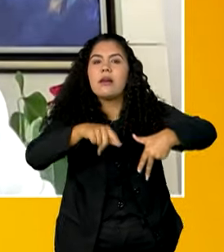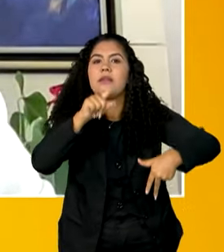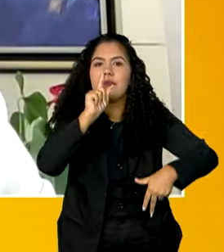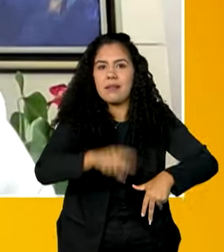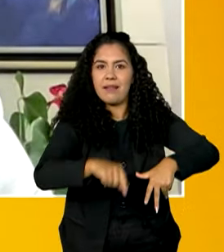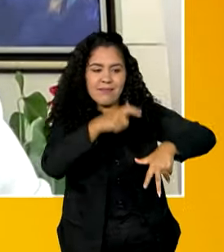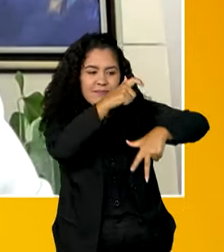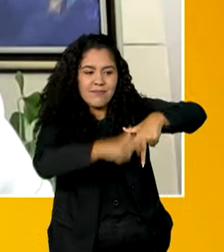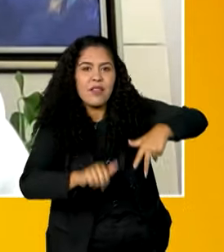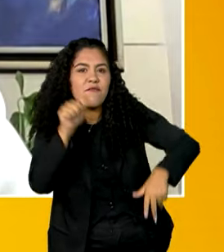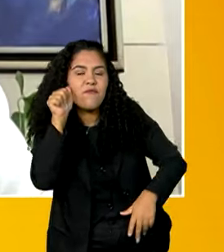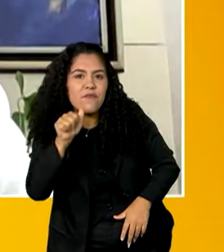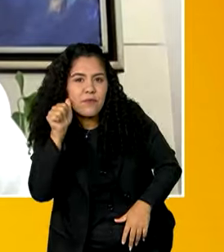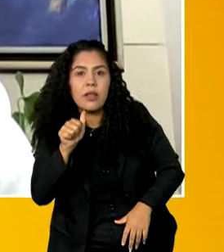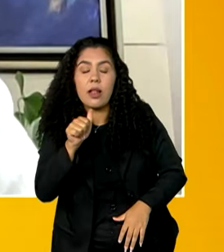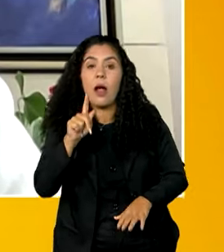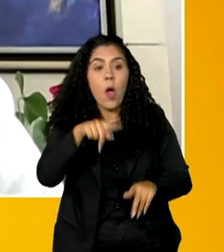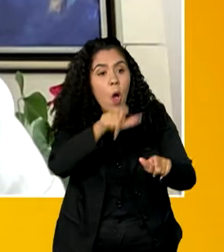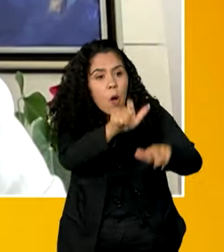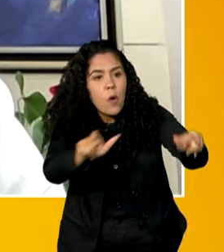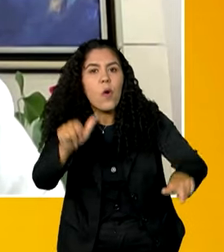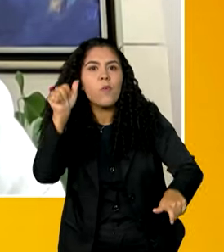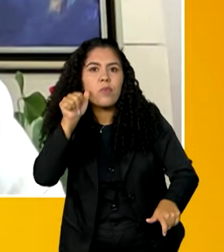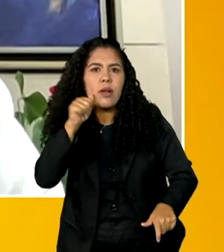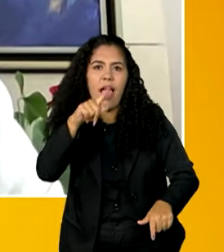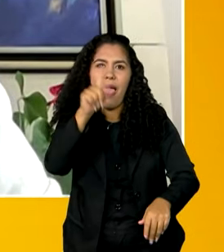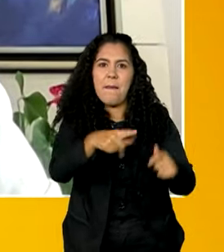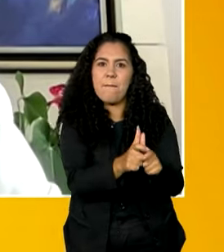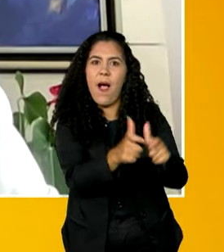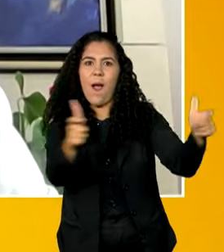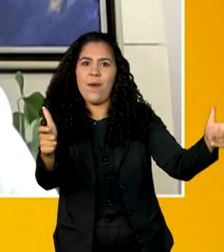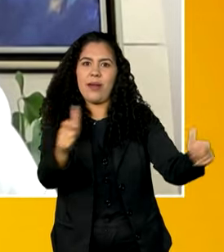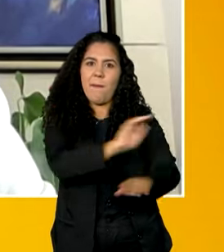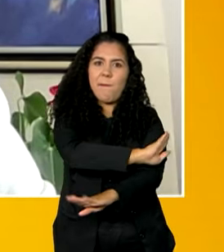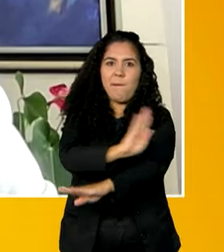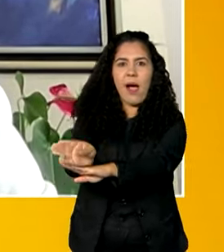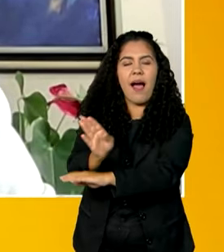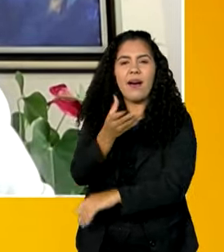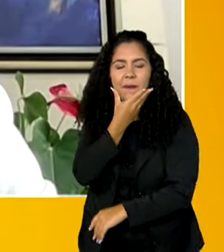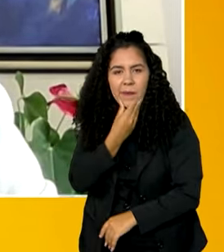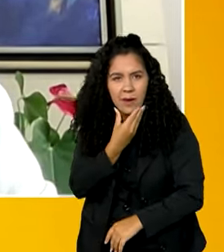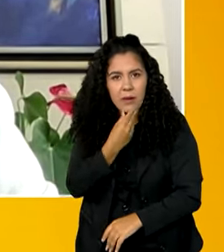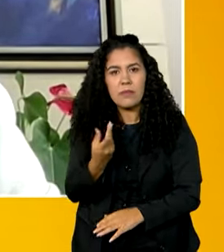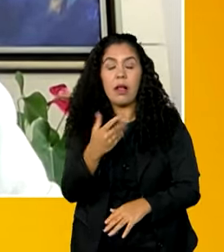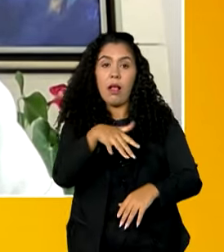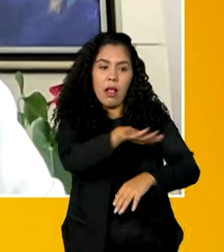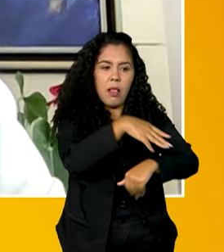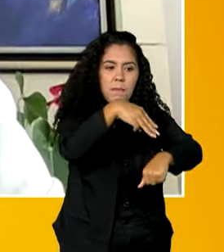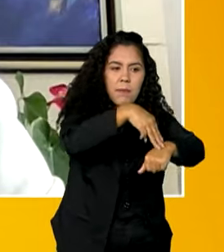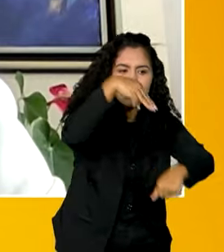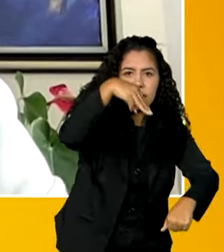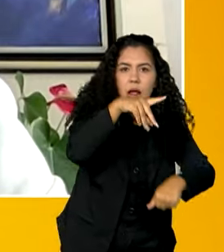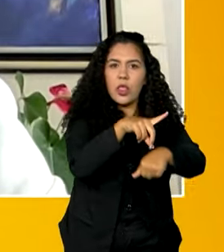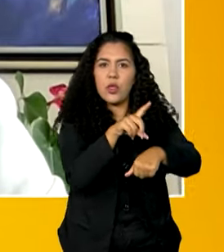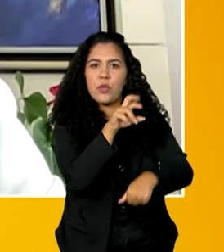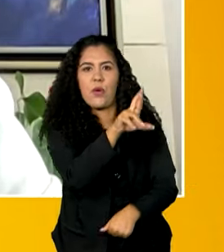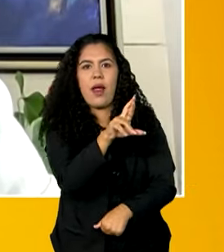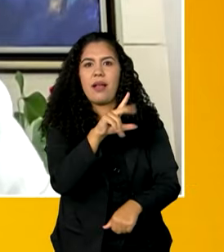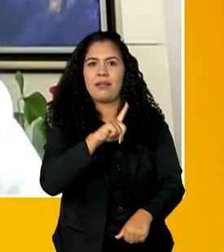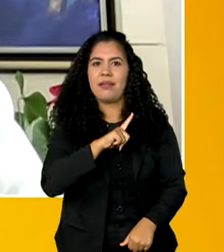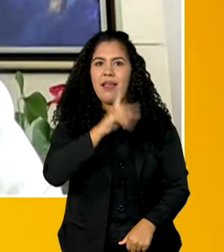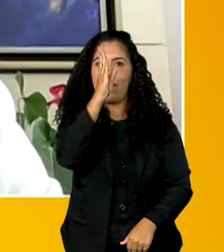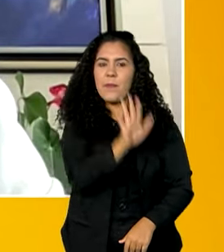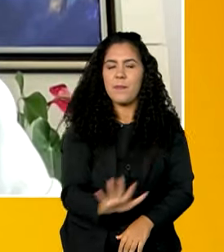feminino. As mulheres já são maioria, tanto em mestrado quanto doutorado no país.